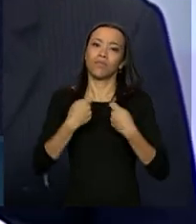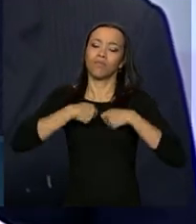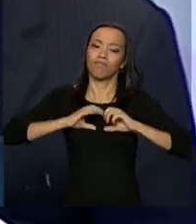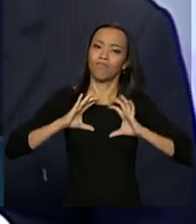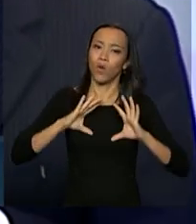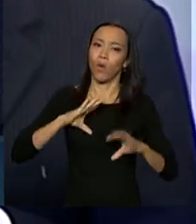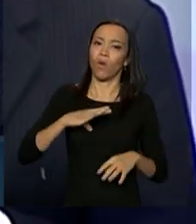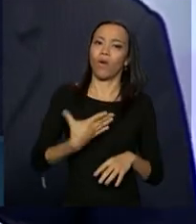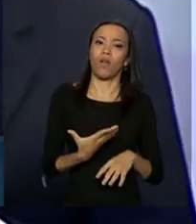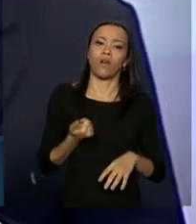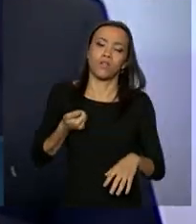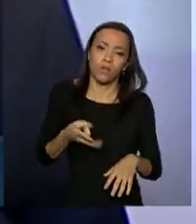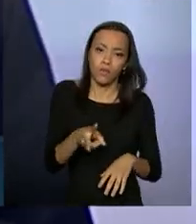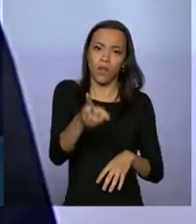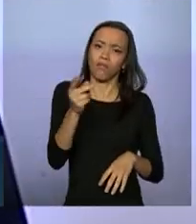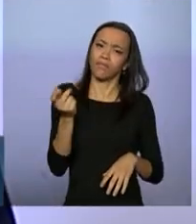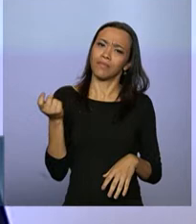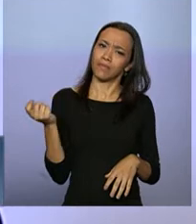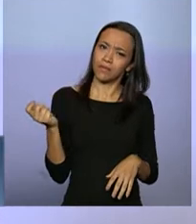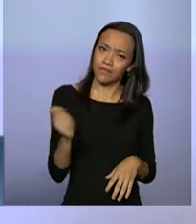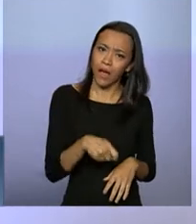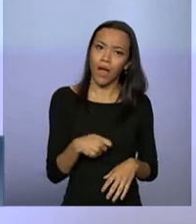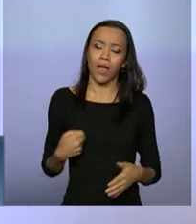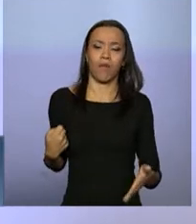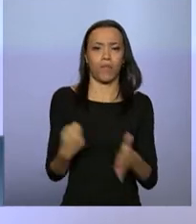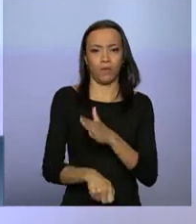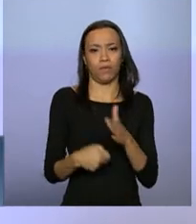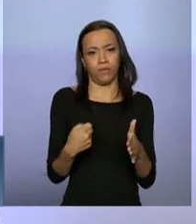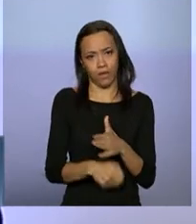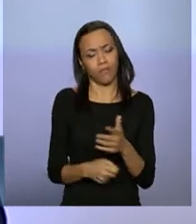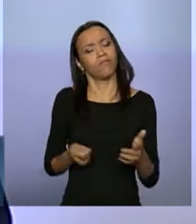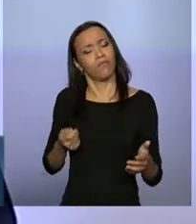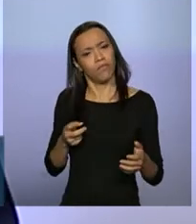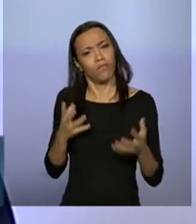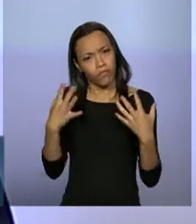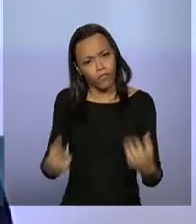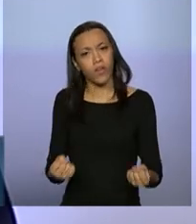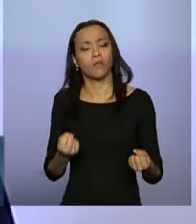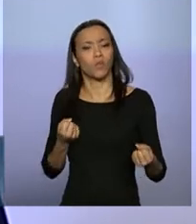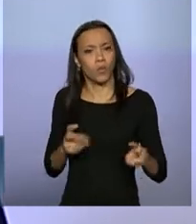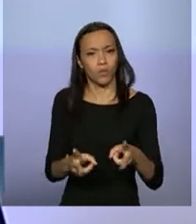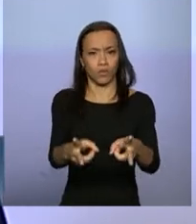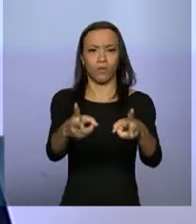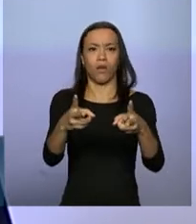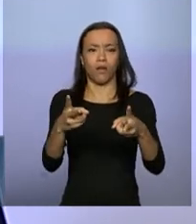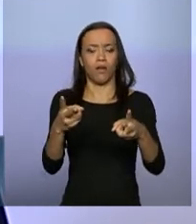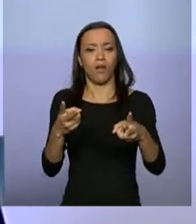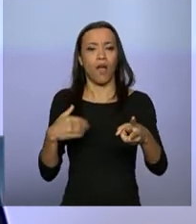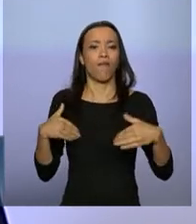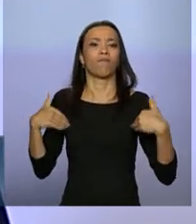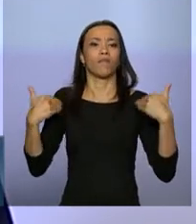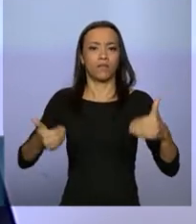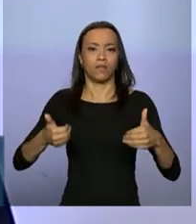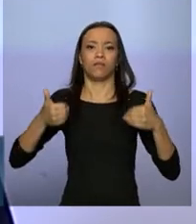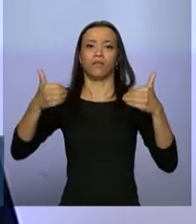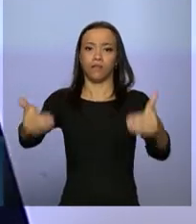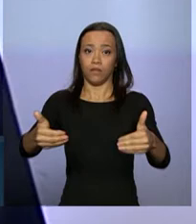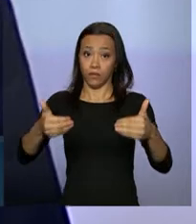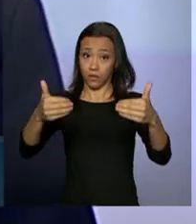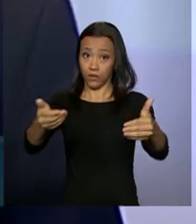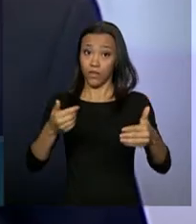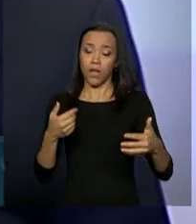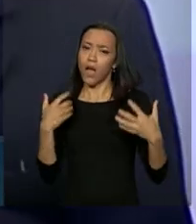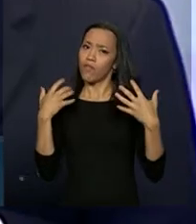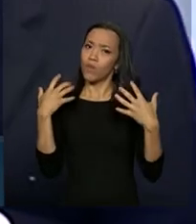dizer que vale a pena lutar e vamos lutar a fim de que a gente continue avançando. Lutar